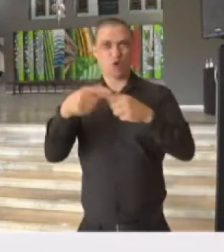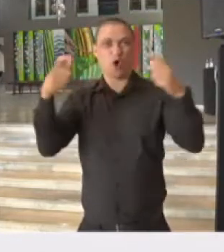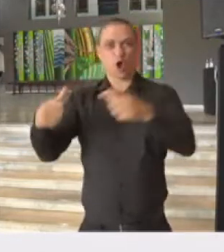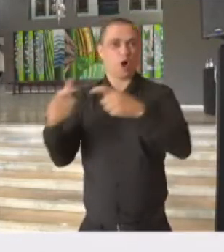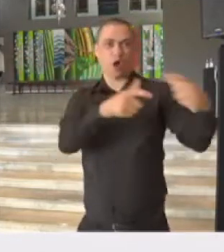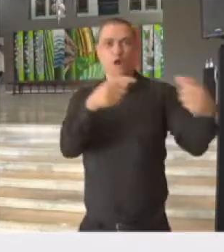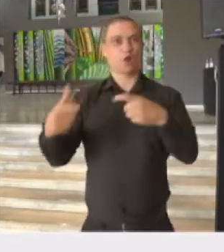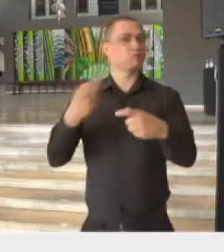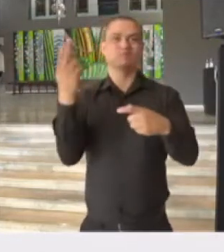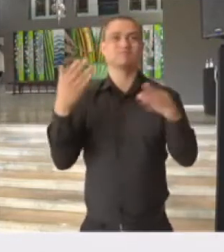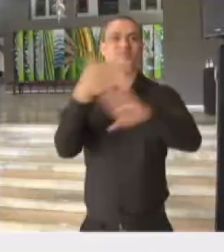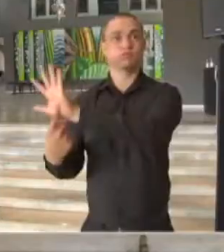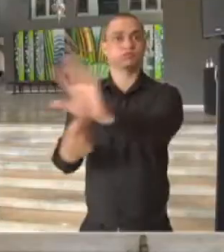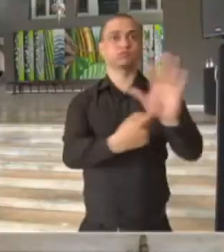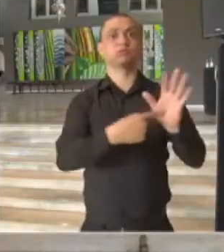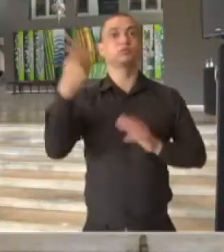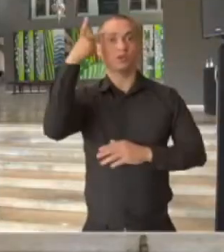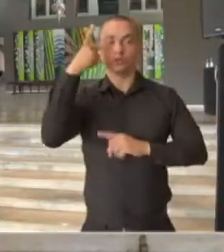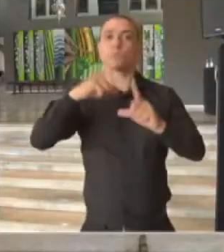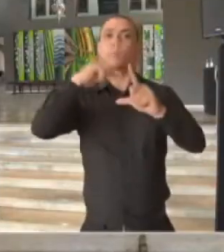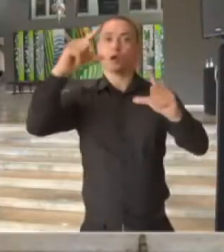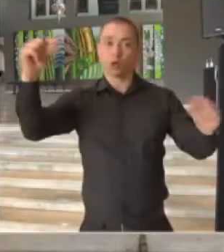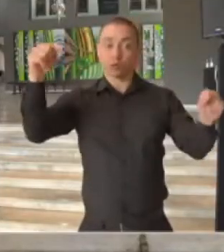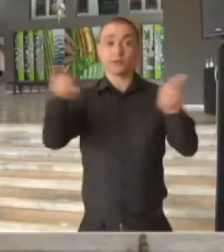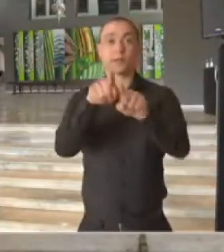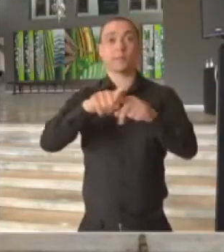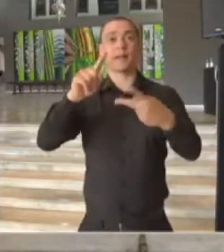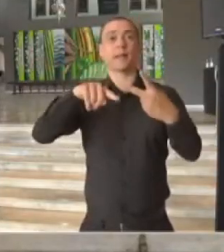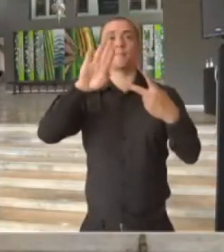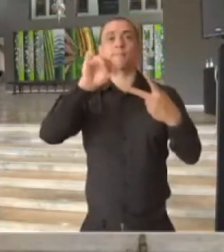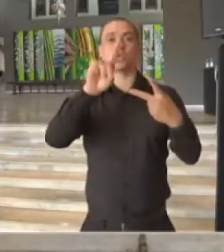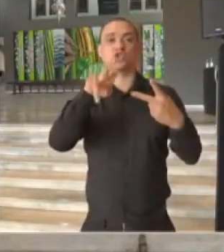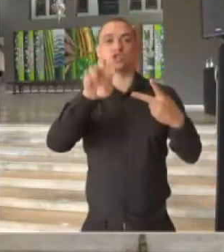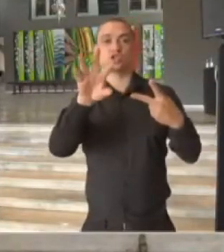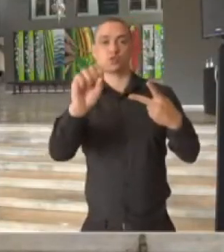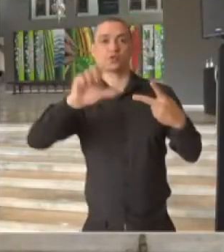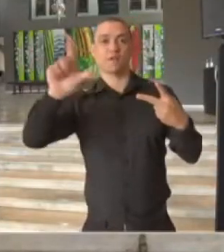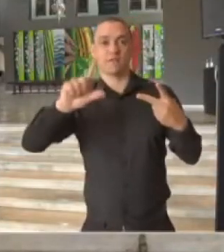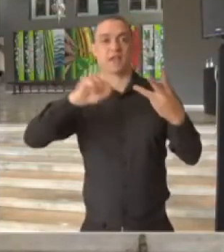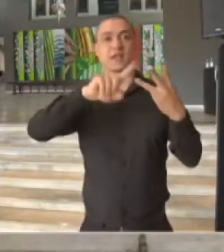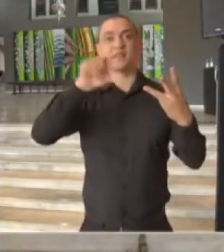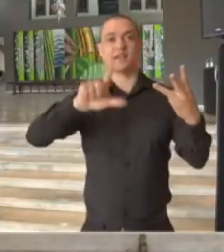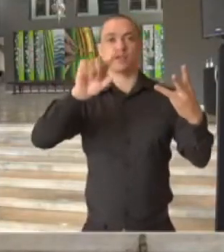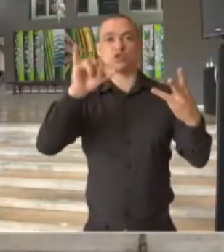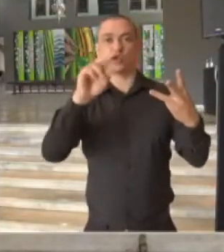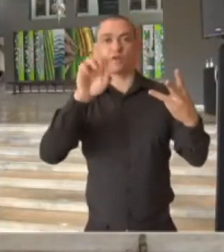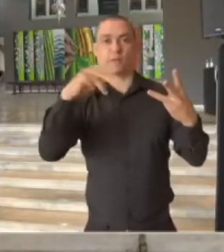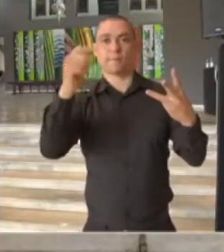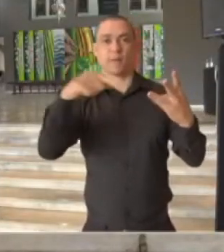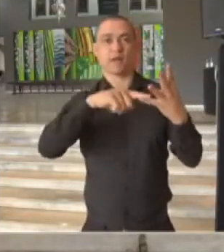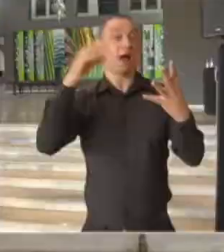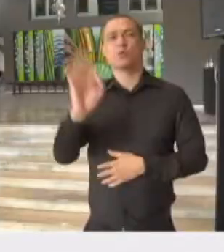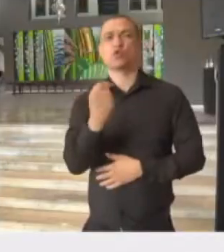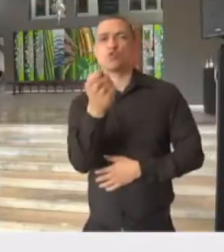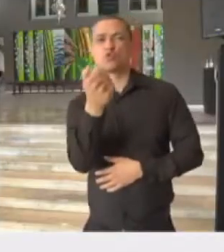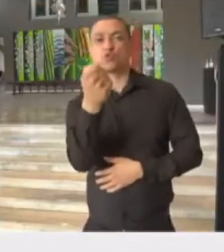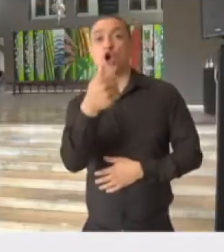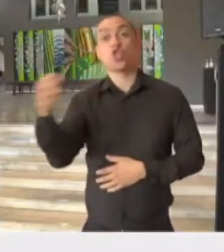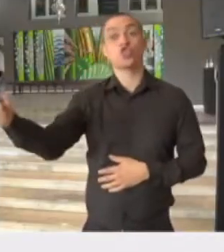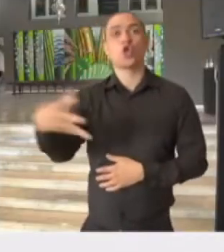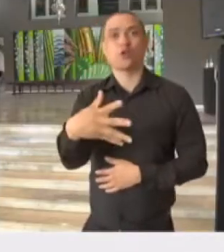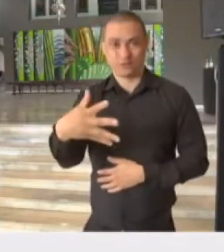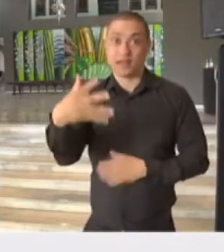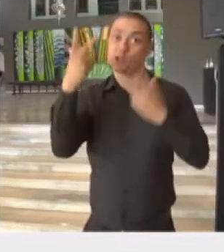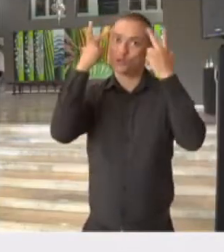dentro de suas regionais. De acordo com o Plano de Volta às Aulas, na primeira etapa, as atividades voltam com 35